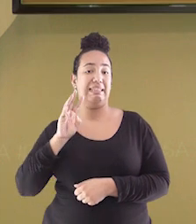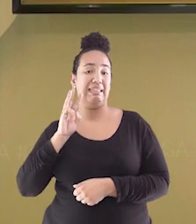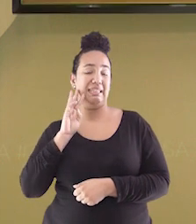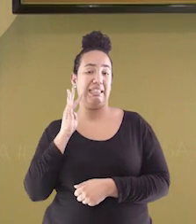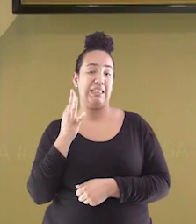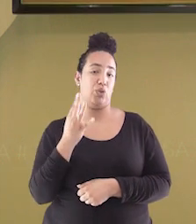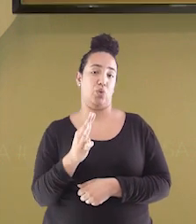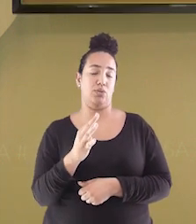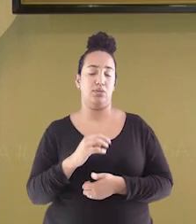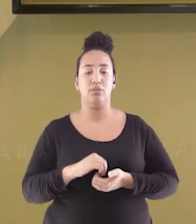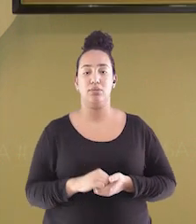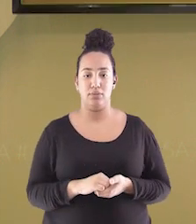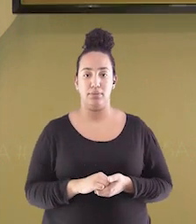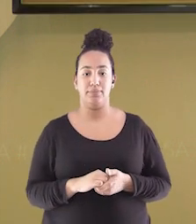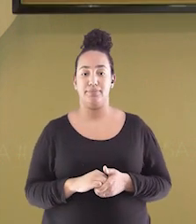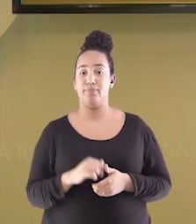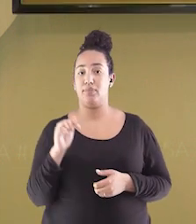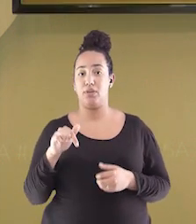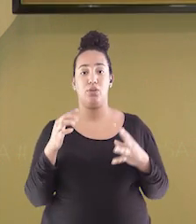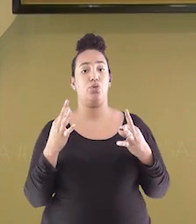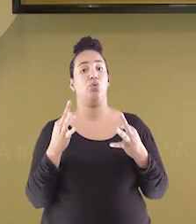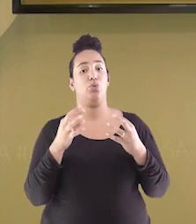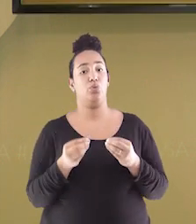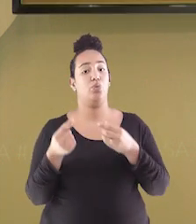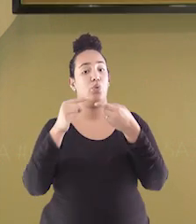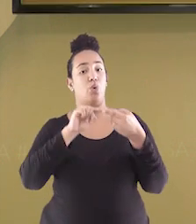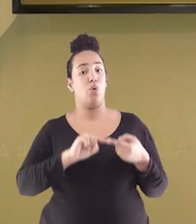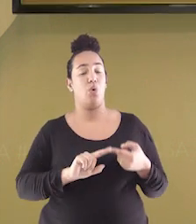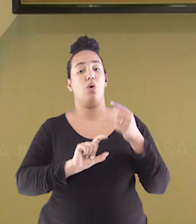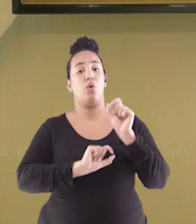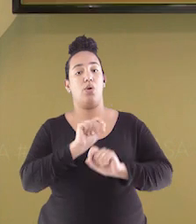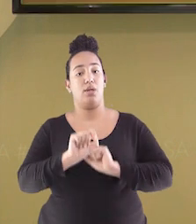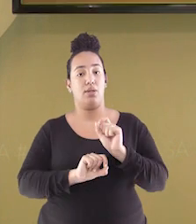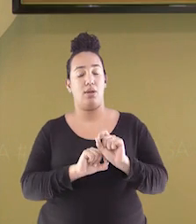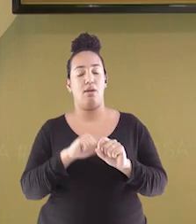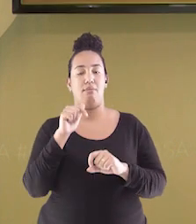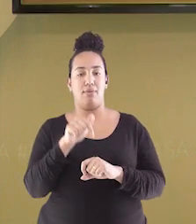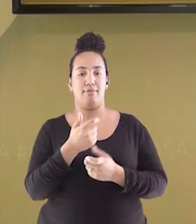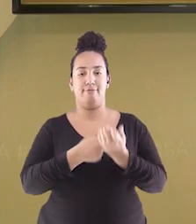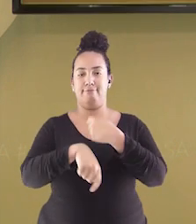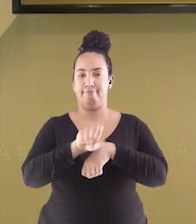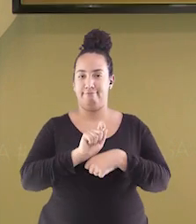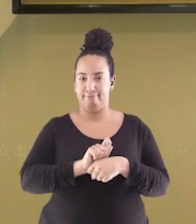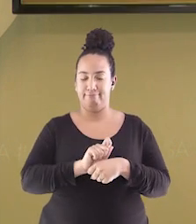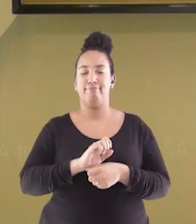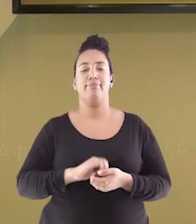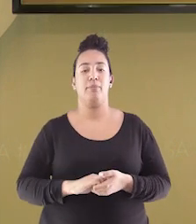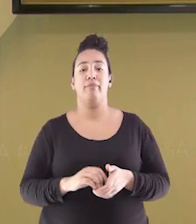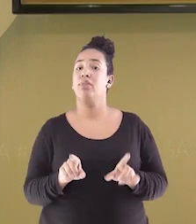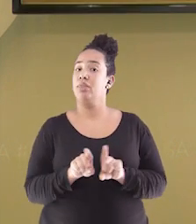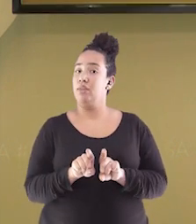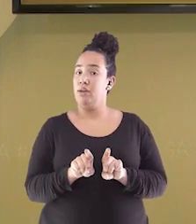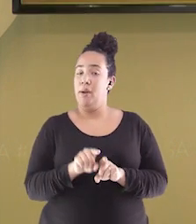trilhões e tudo isso está ligado diretamente à questão econômica,